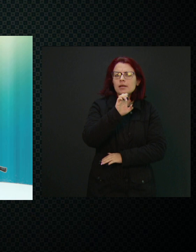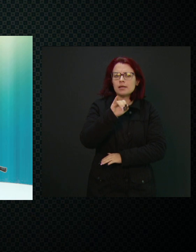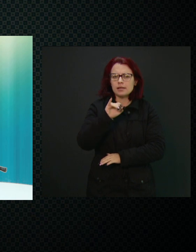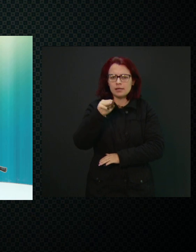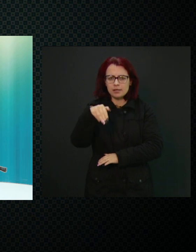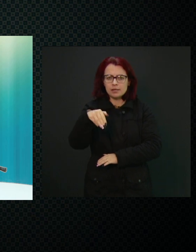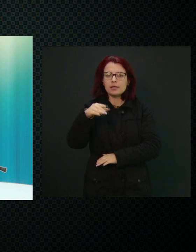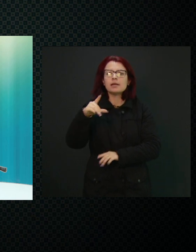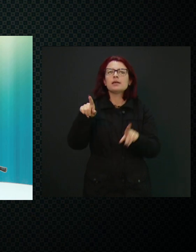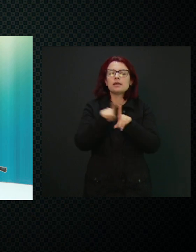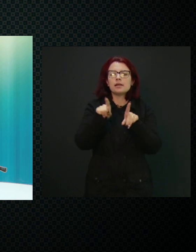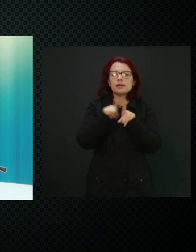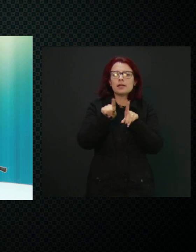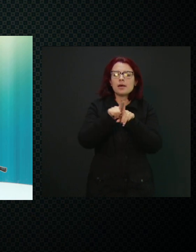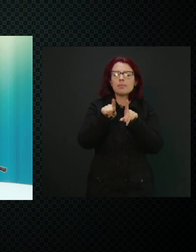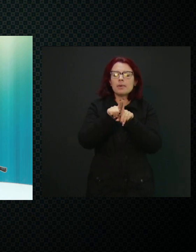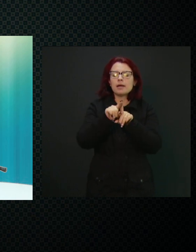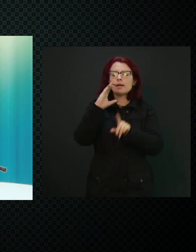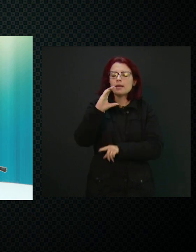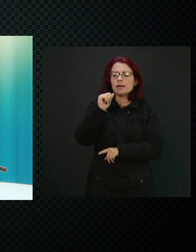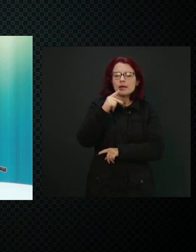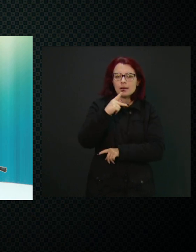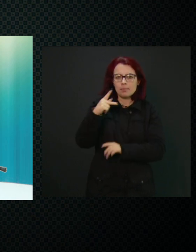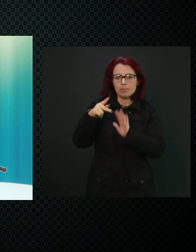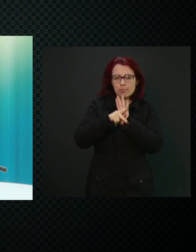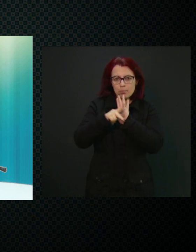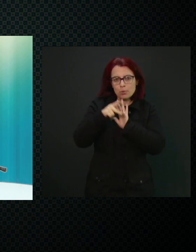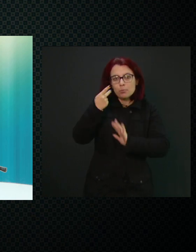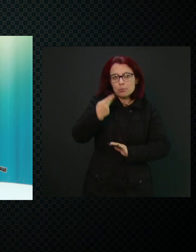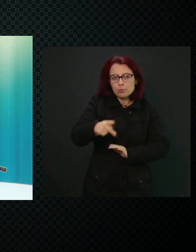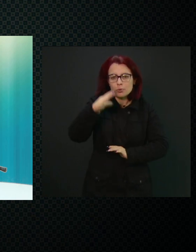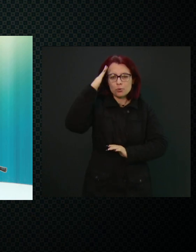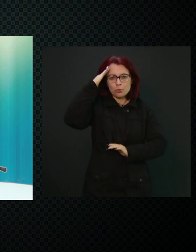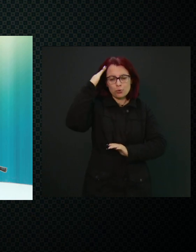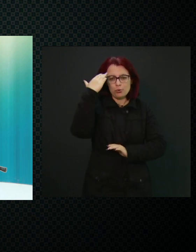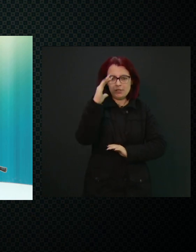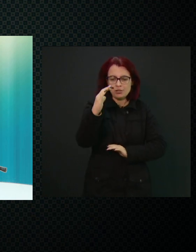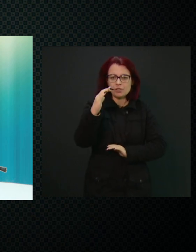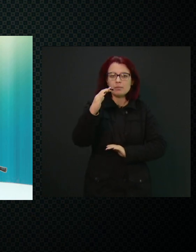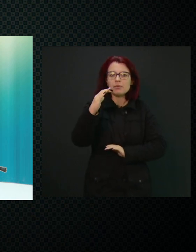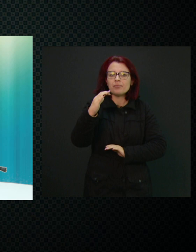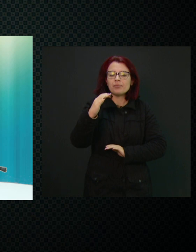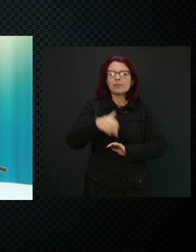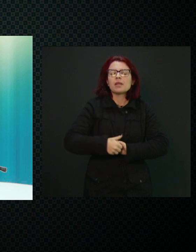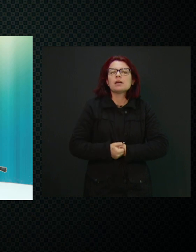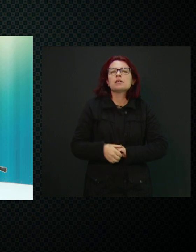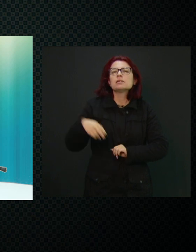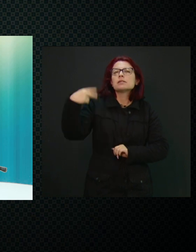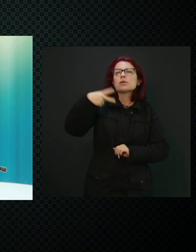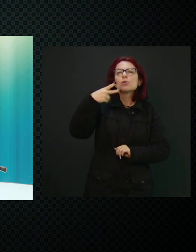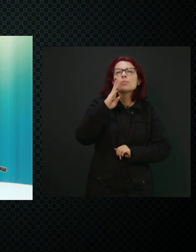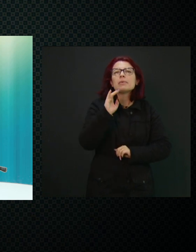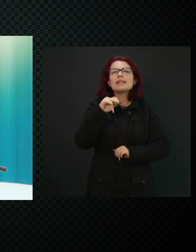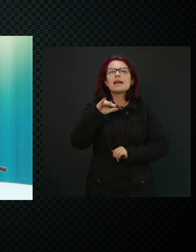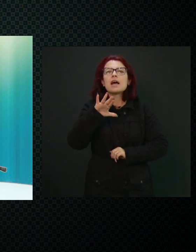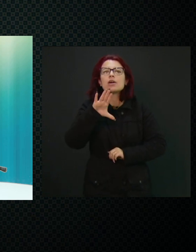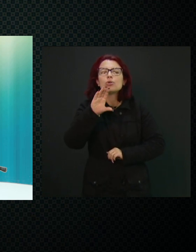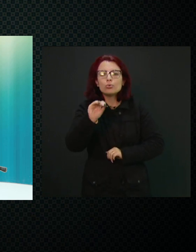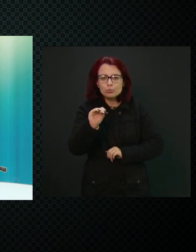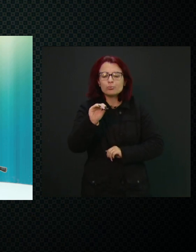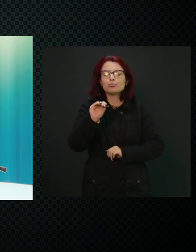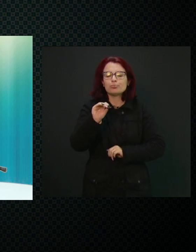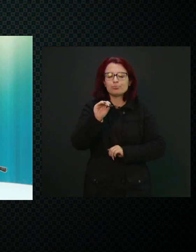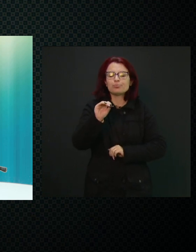Curitiba neste segundo webinário sobre a surdocegueira, esse nosso segundo